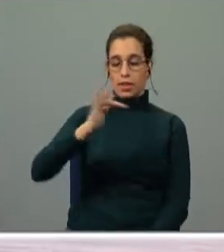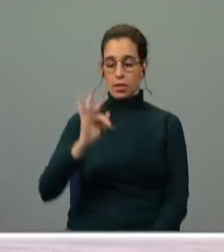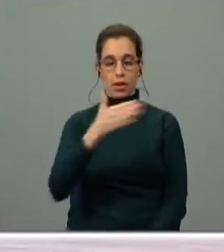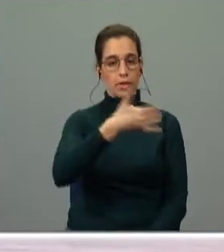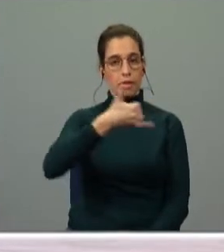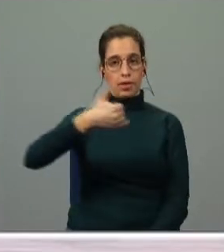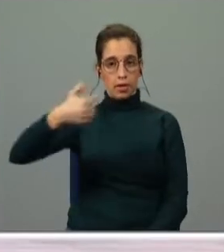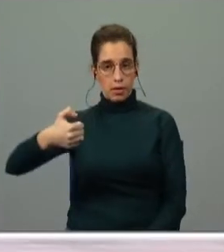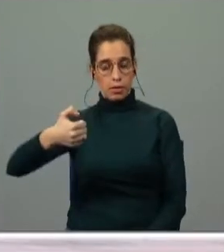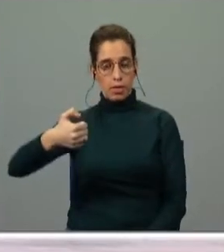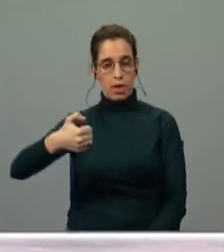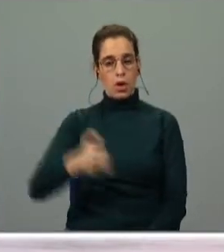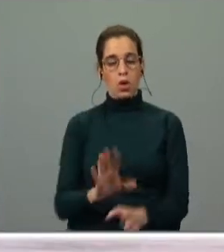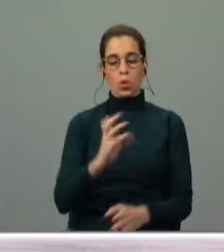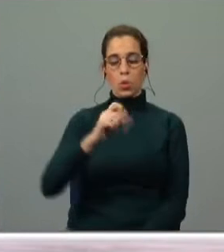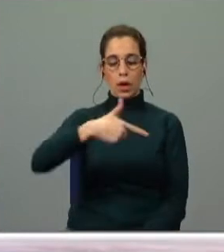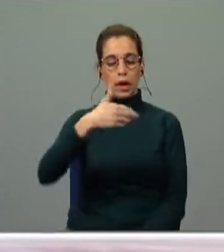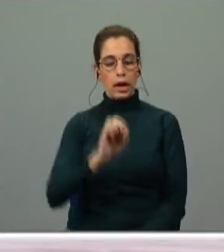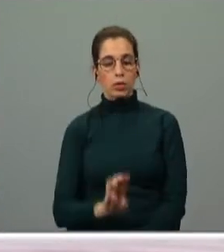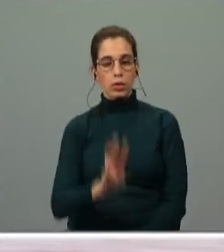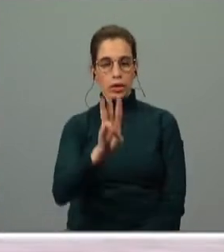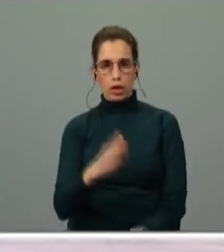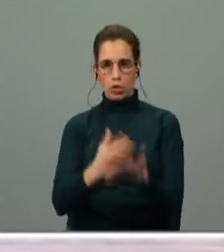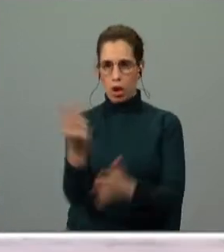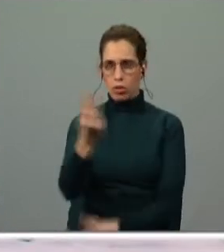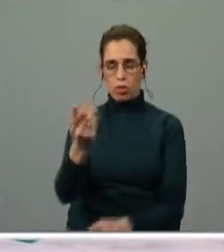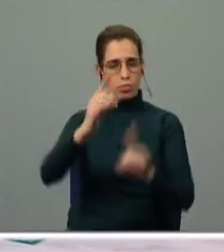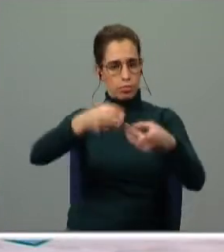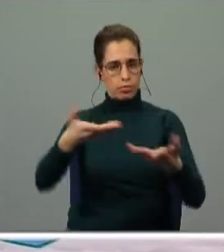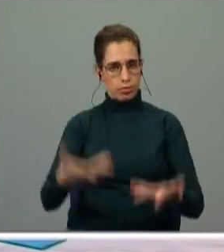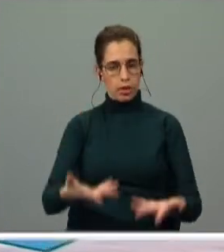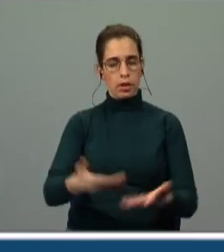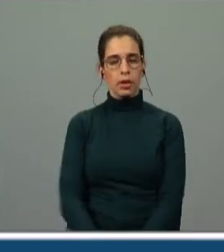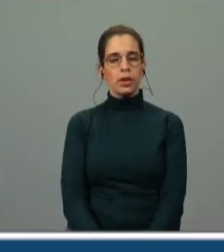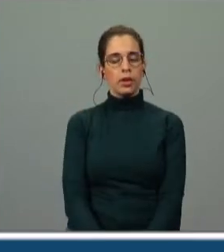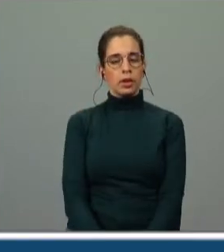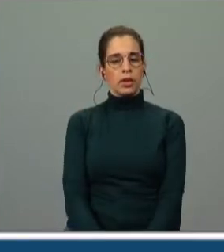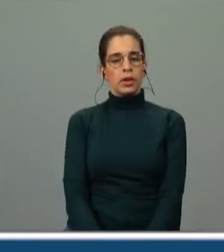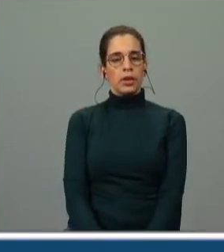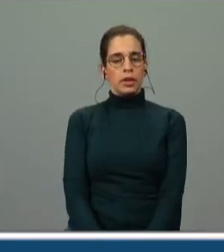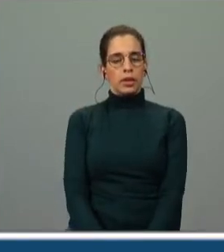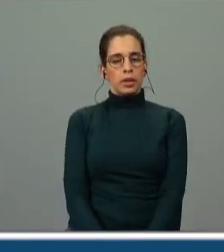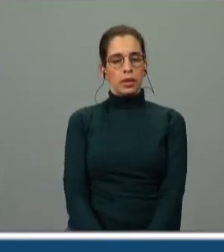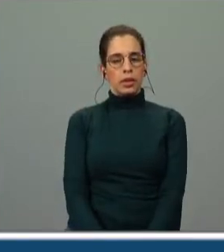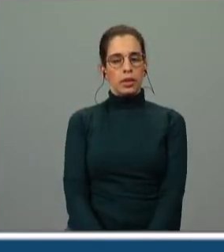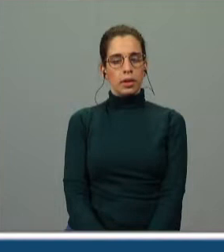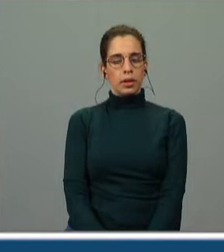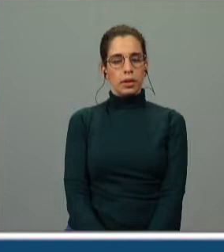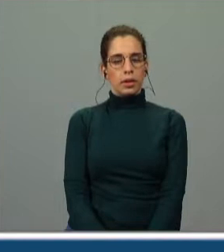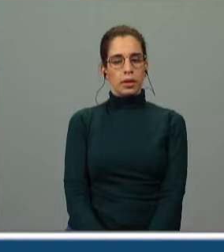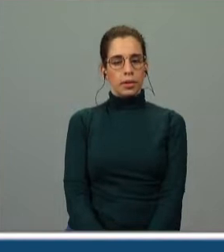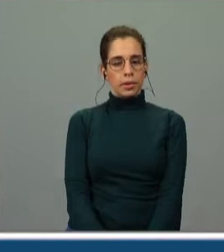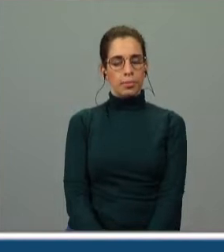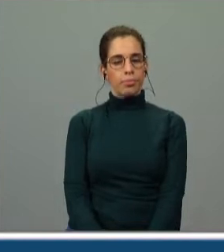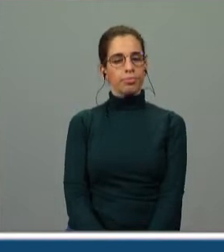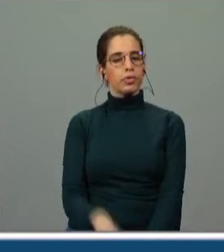e 125 do canto 3º. Só essas duas, para começarmos. Traziam-na os horríficos algozes ante